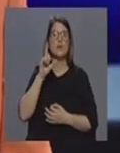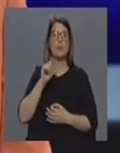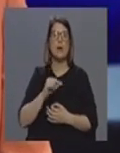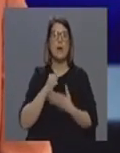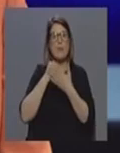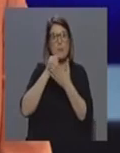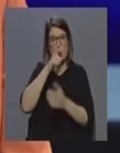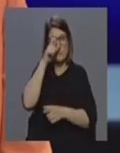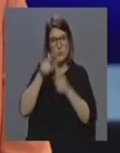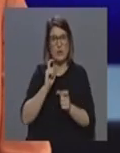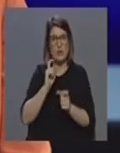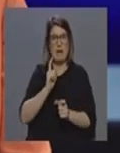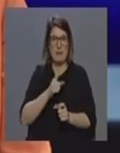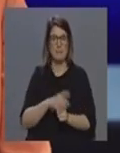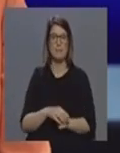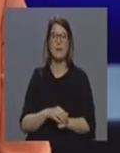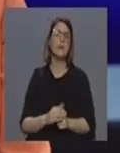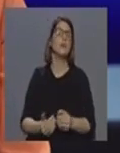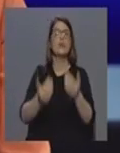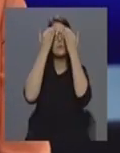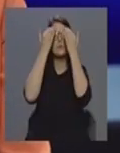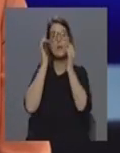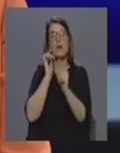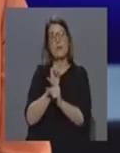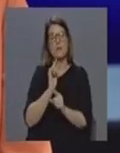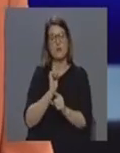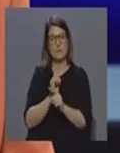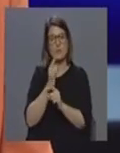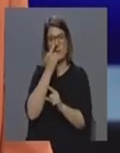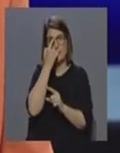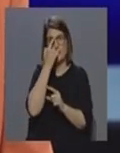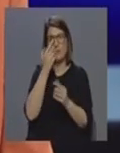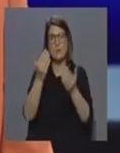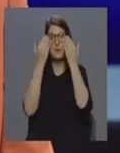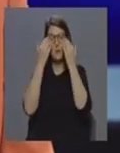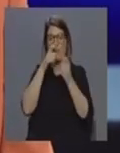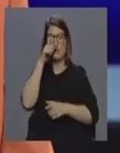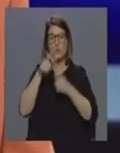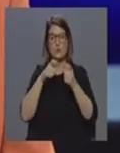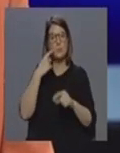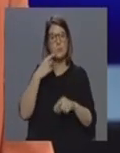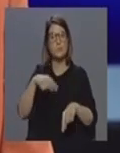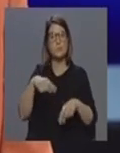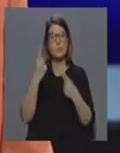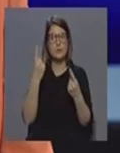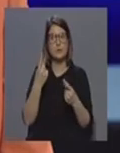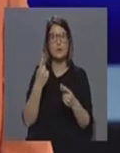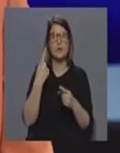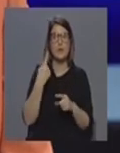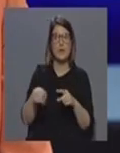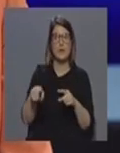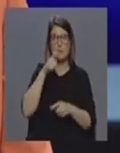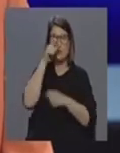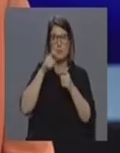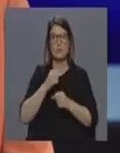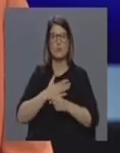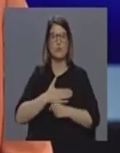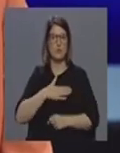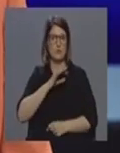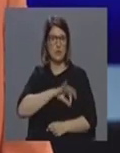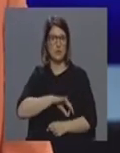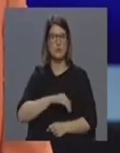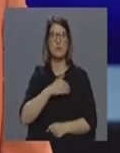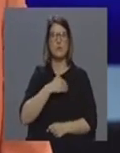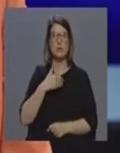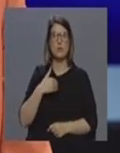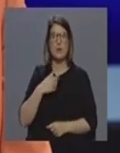essas pessoas. Ainda voltando à informação, queria também dizer que a informação para a população tem que ser diferenciada da informação para os profissionais de saúde. Pronto, e